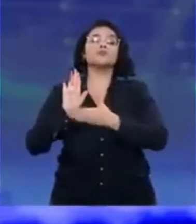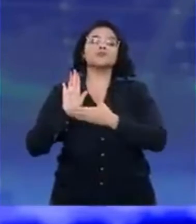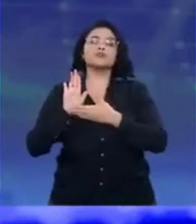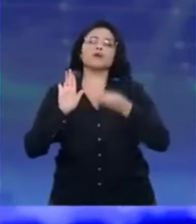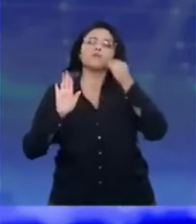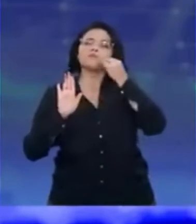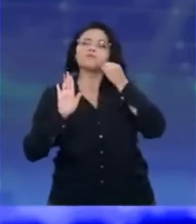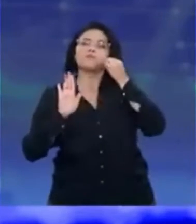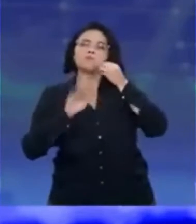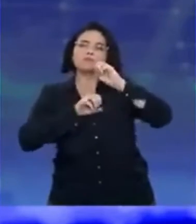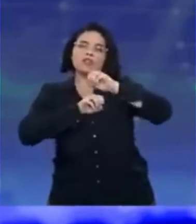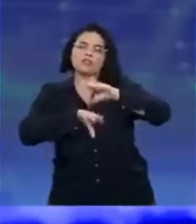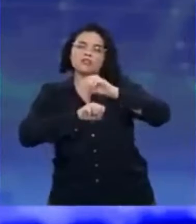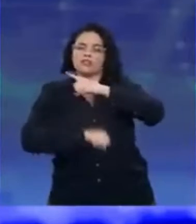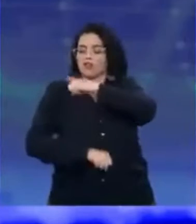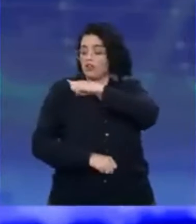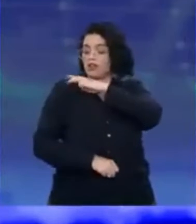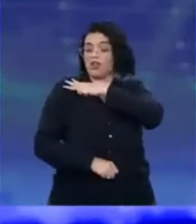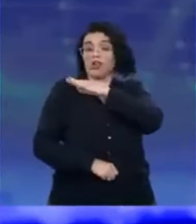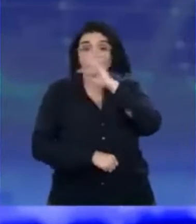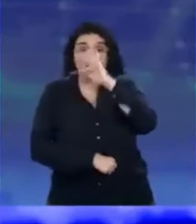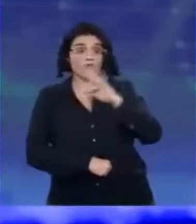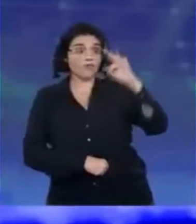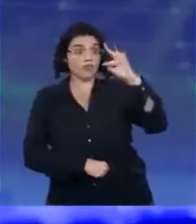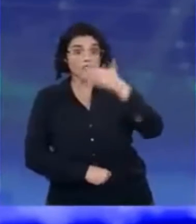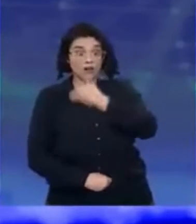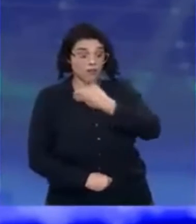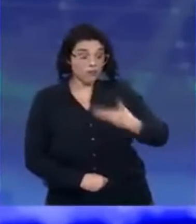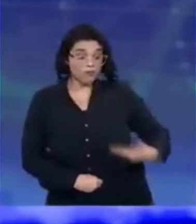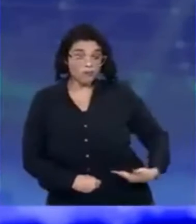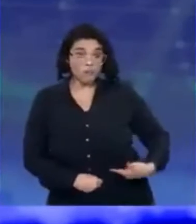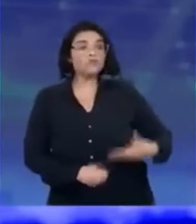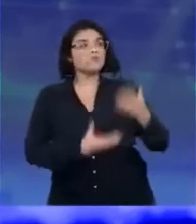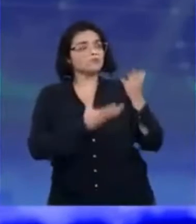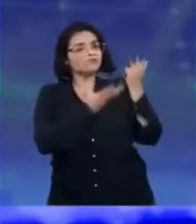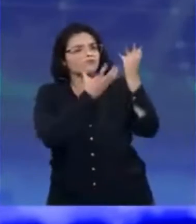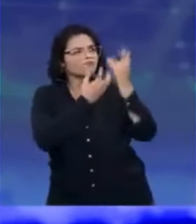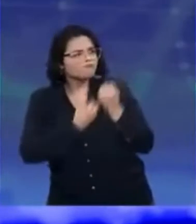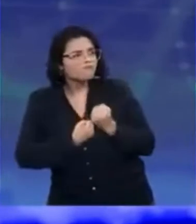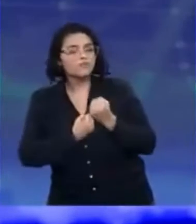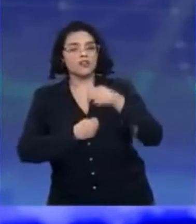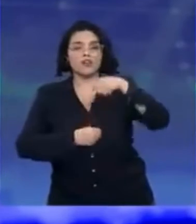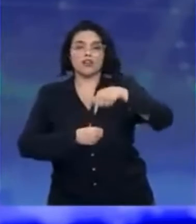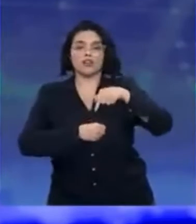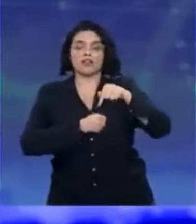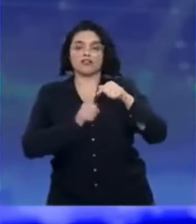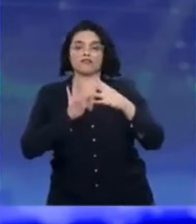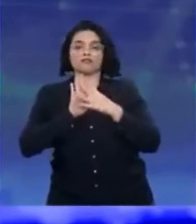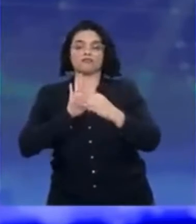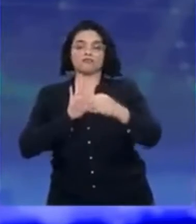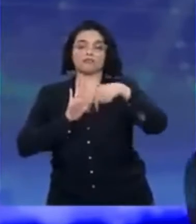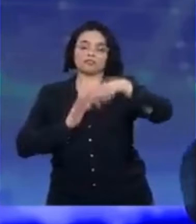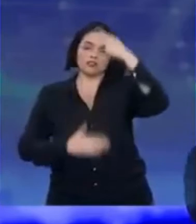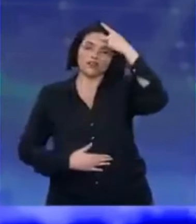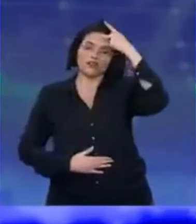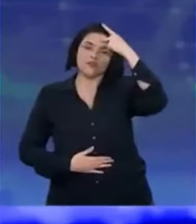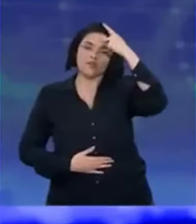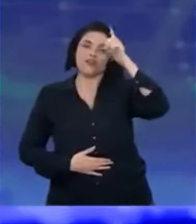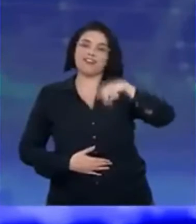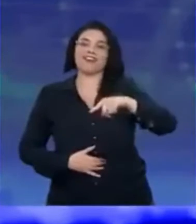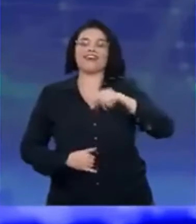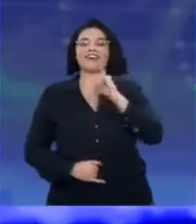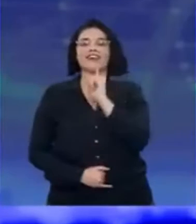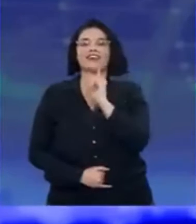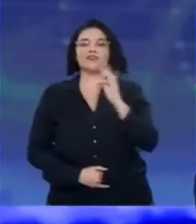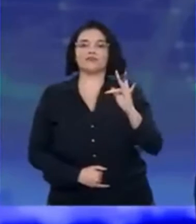experiência do ensino médio federal público para São Paulo, que é a experiência dos IFES, os Institutos